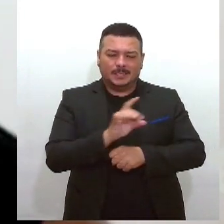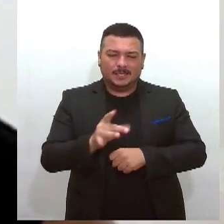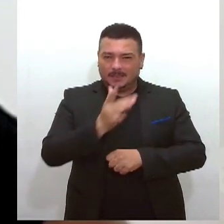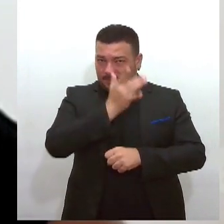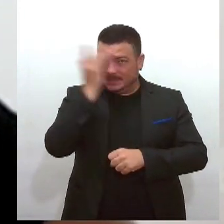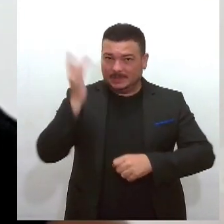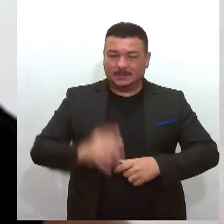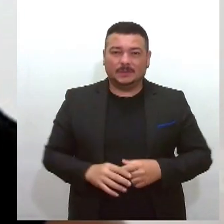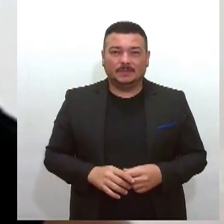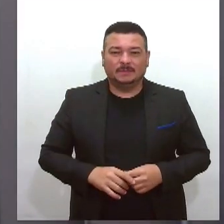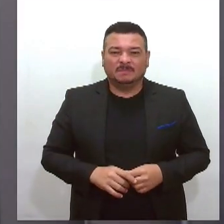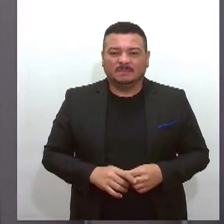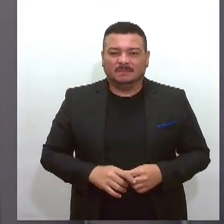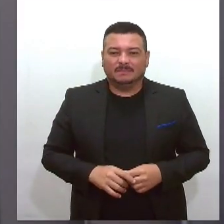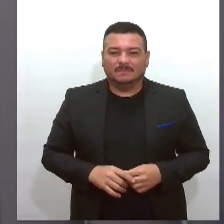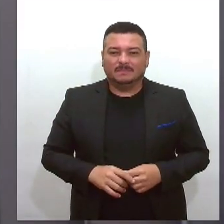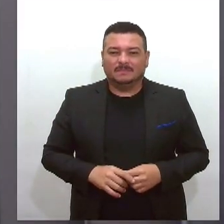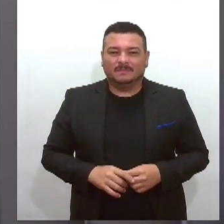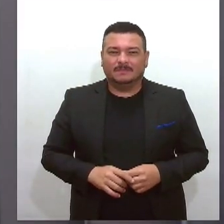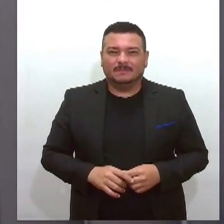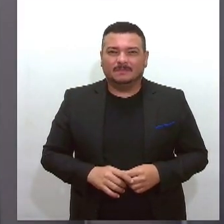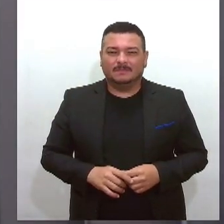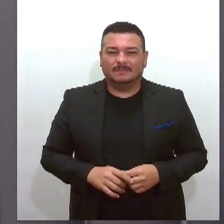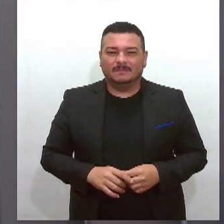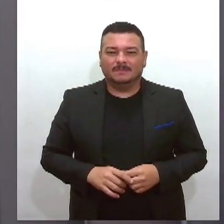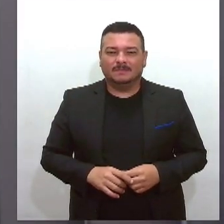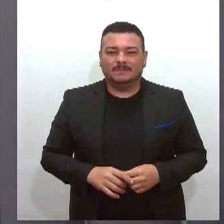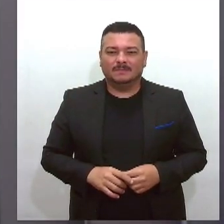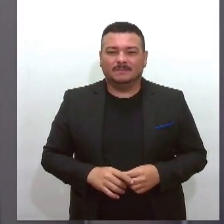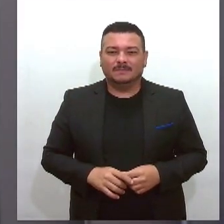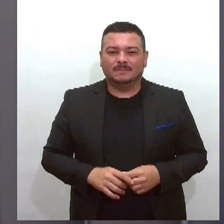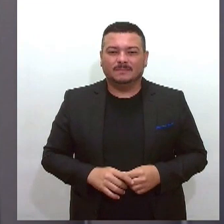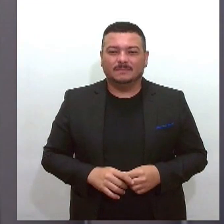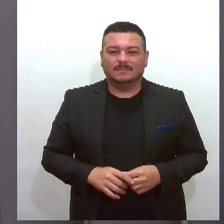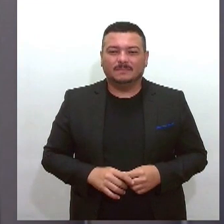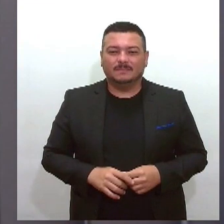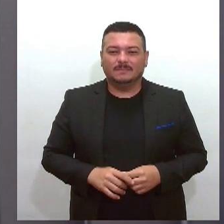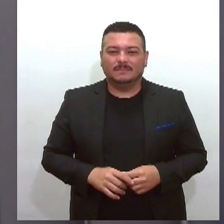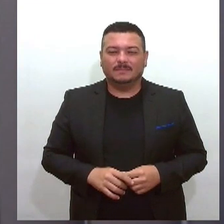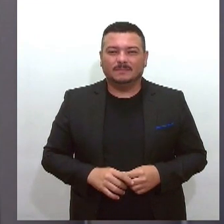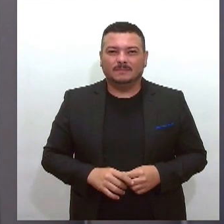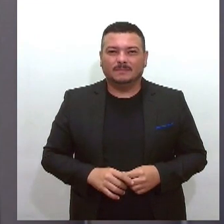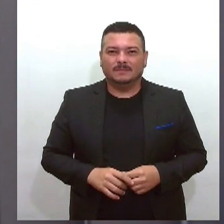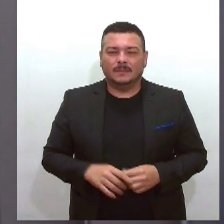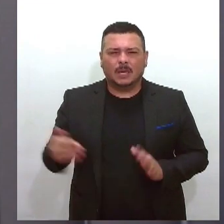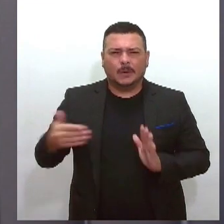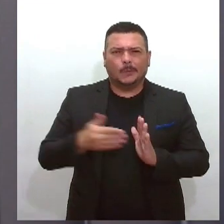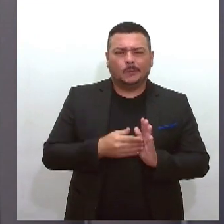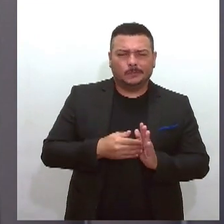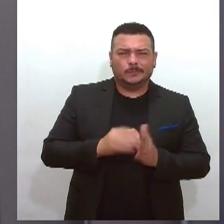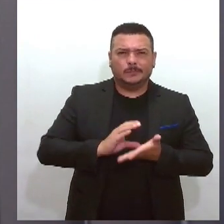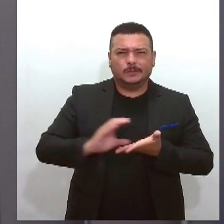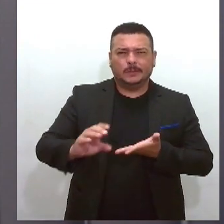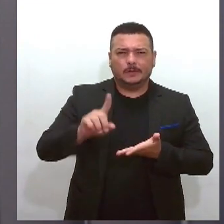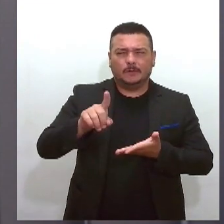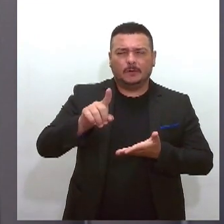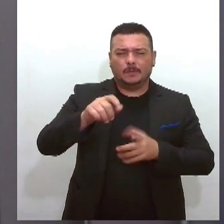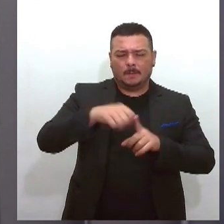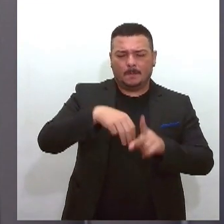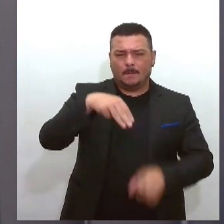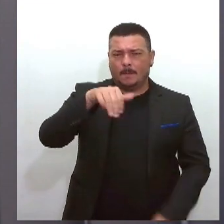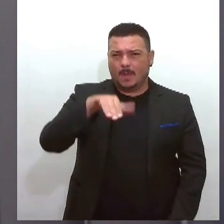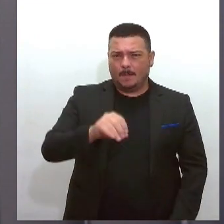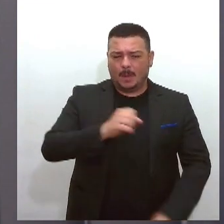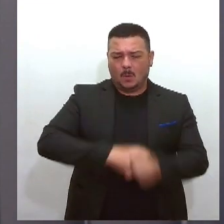Ficou parada então quanto tempo, Camila? A última entrega foi em maio do ano passado, há exatamente um ano atrás.